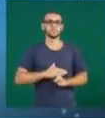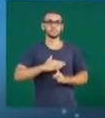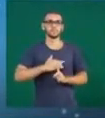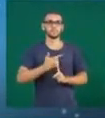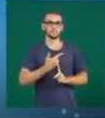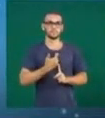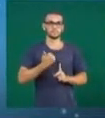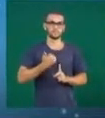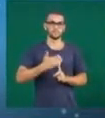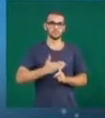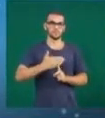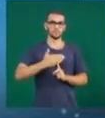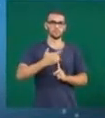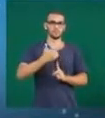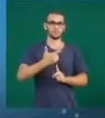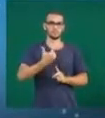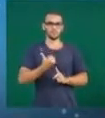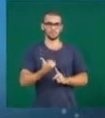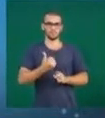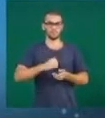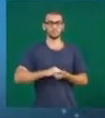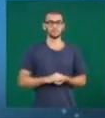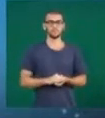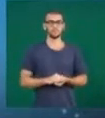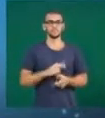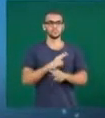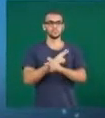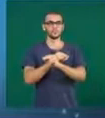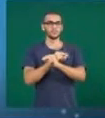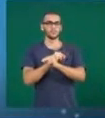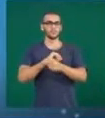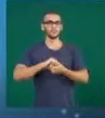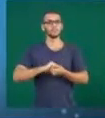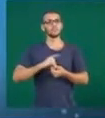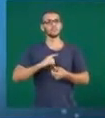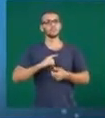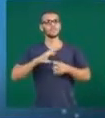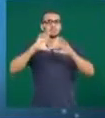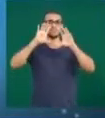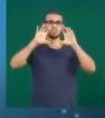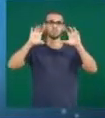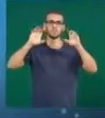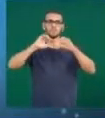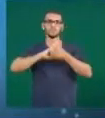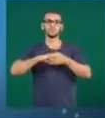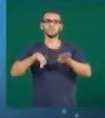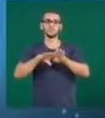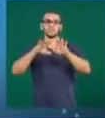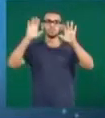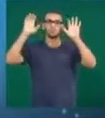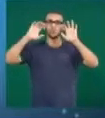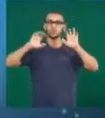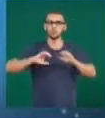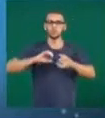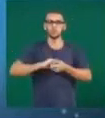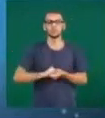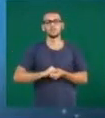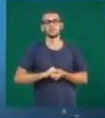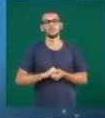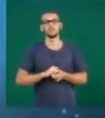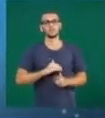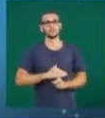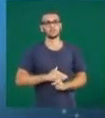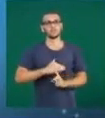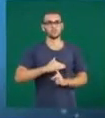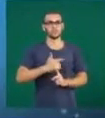21 e 26 graus. Em Patos de Minas, a previsão é de tempo nublado e chuva. A temperatura mínima